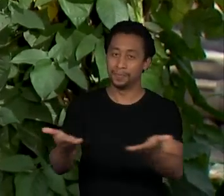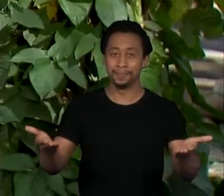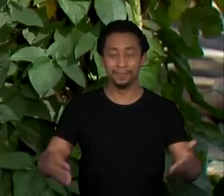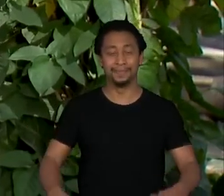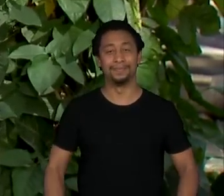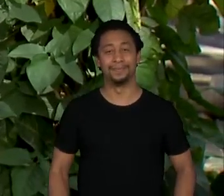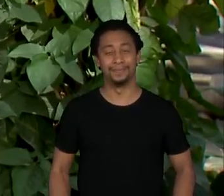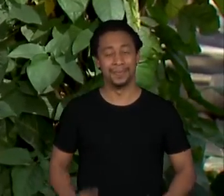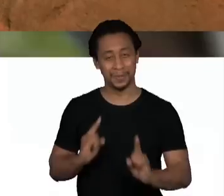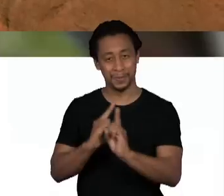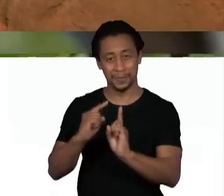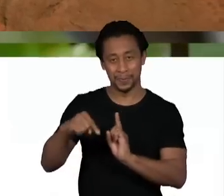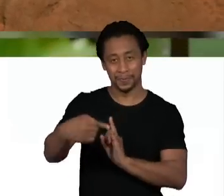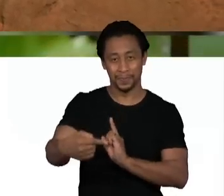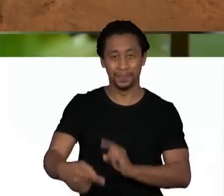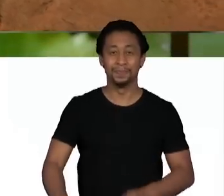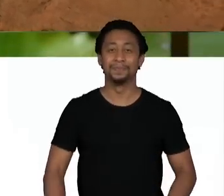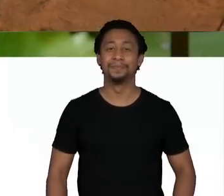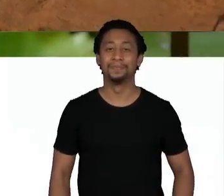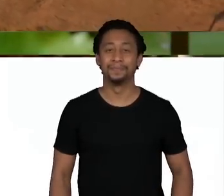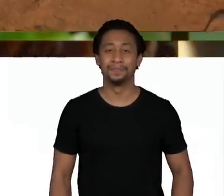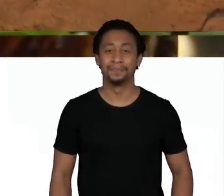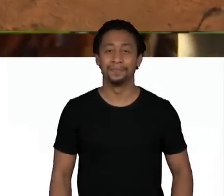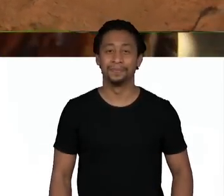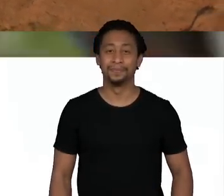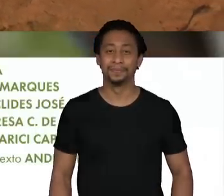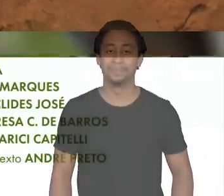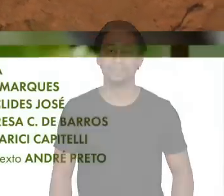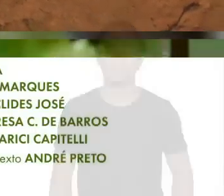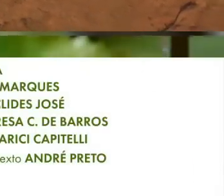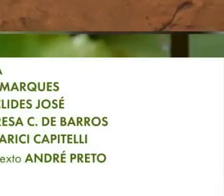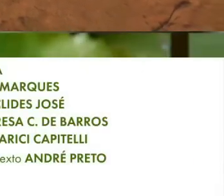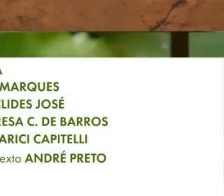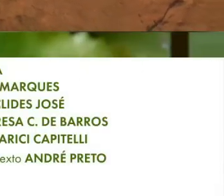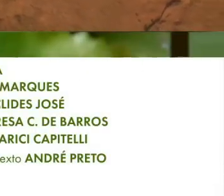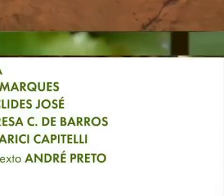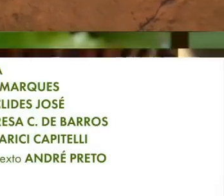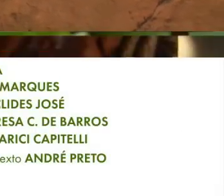Até lá! Música Música